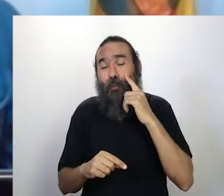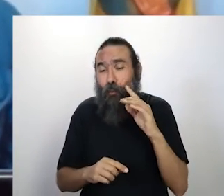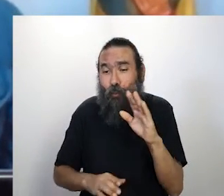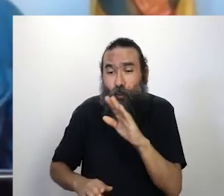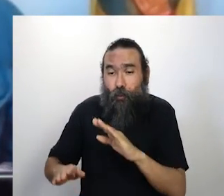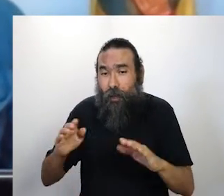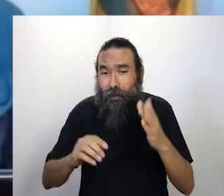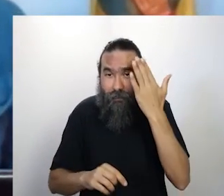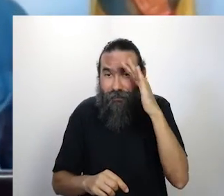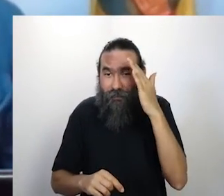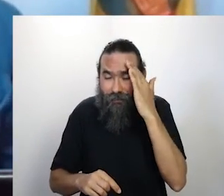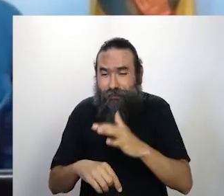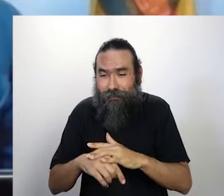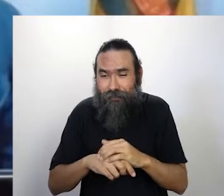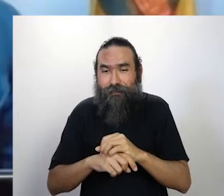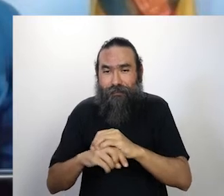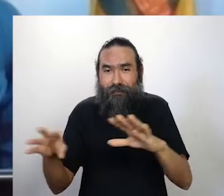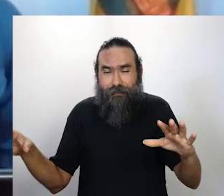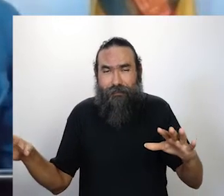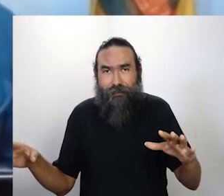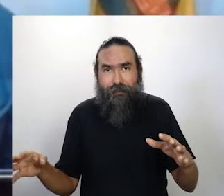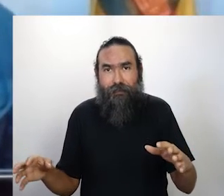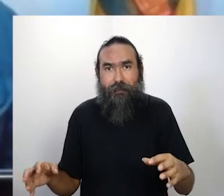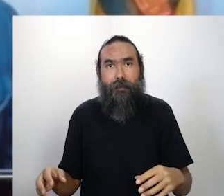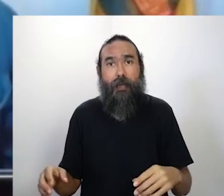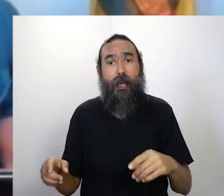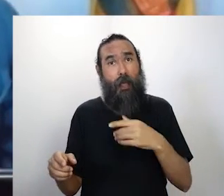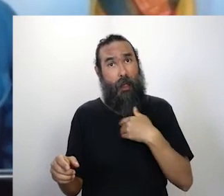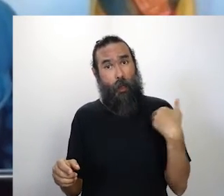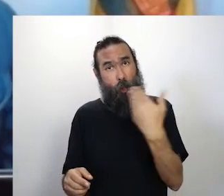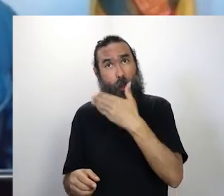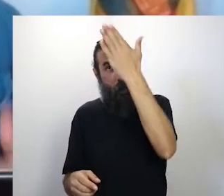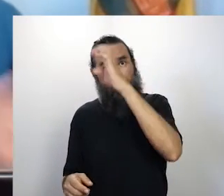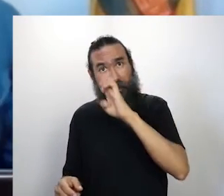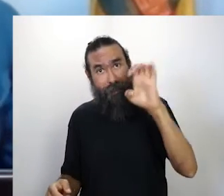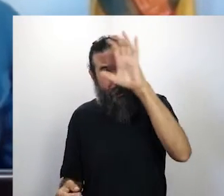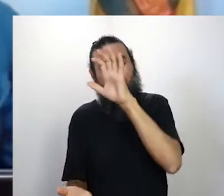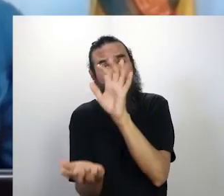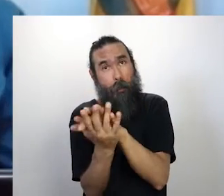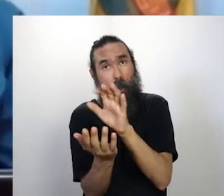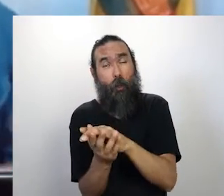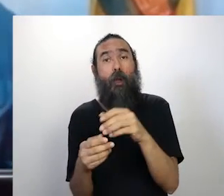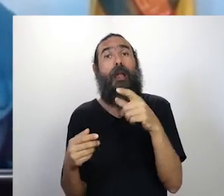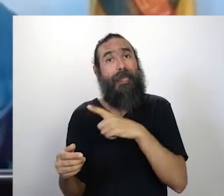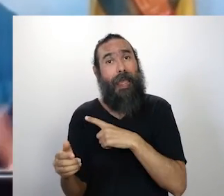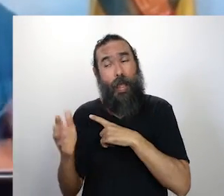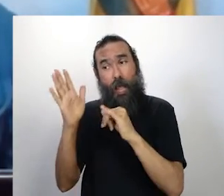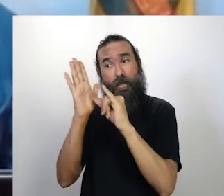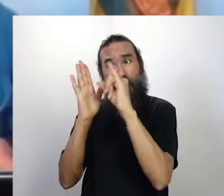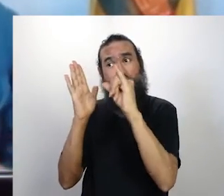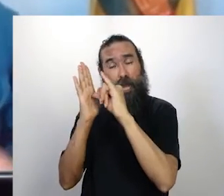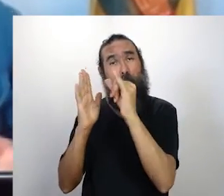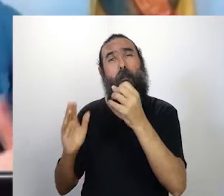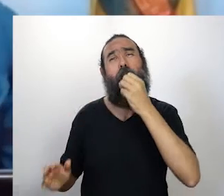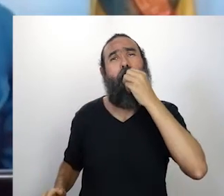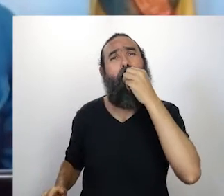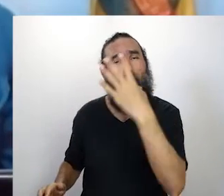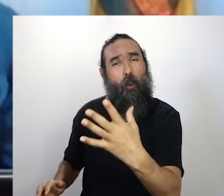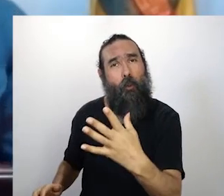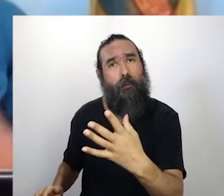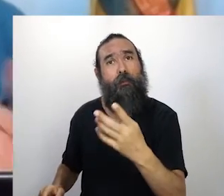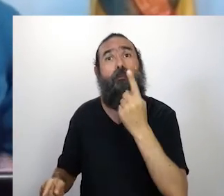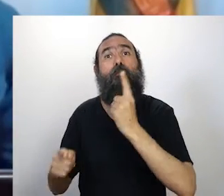Mas, ainda, às vezes, falar do nosso estado de Pernambuco, há dificuldade que eles pensarem isso. A gente tem um edital hoje que é maravilhoso, que é o Fucultura, uma ferramenta